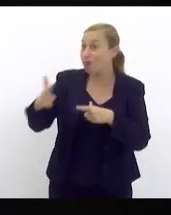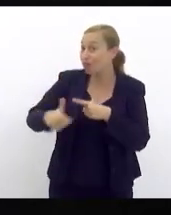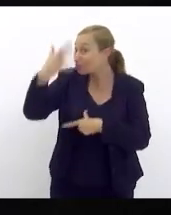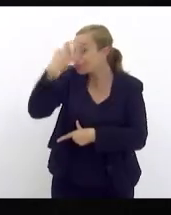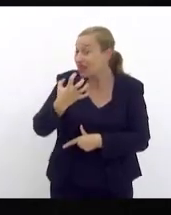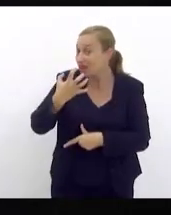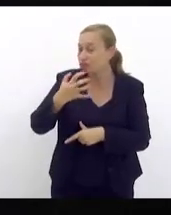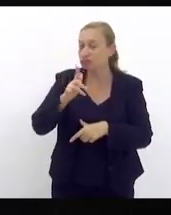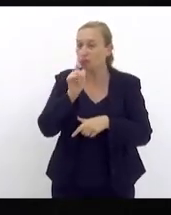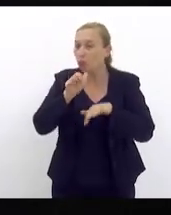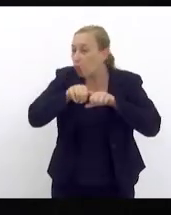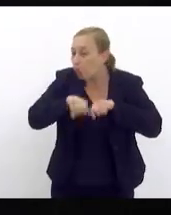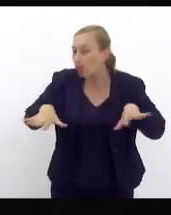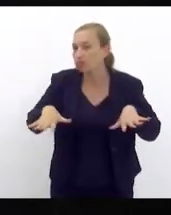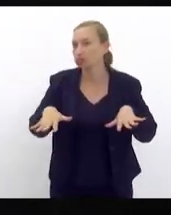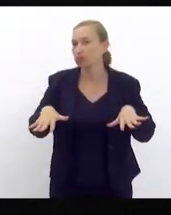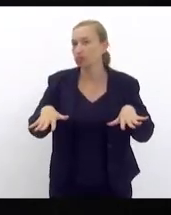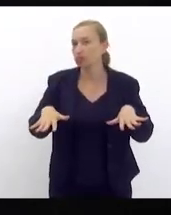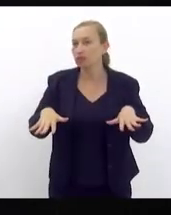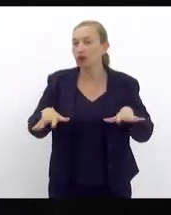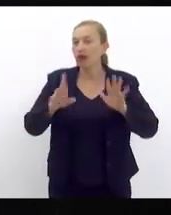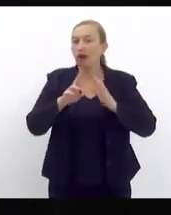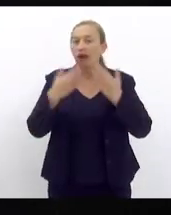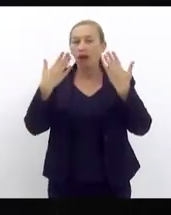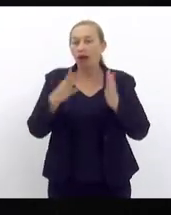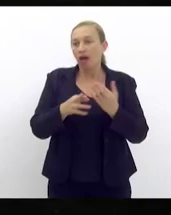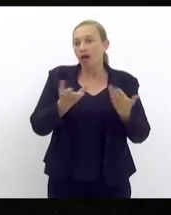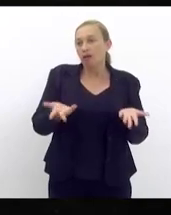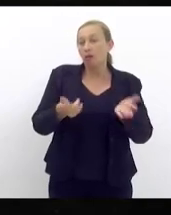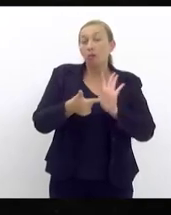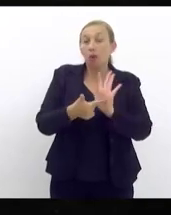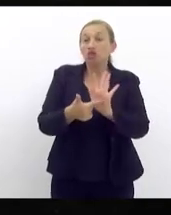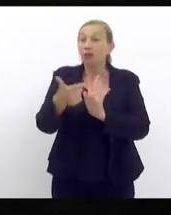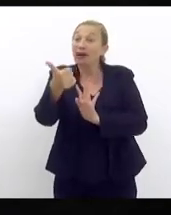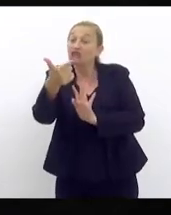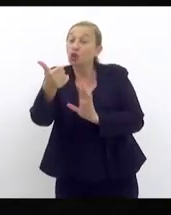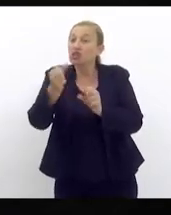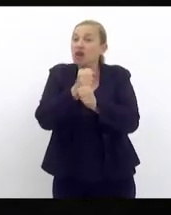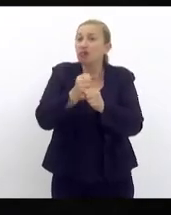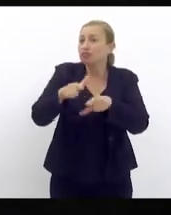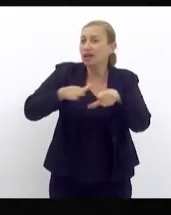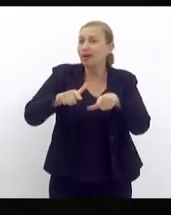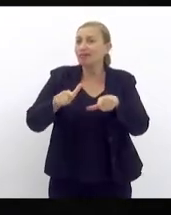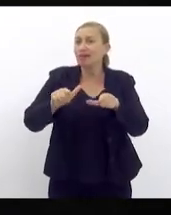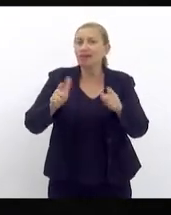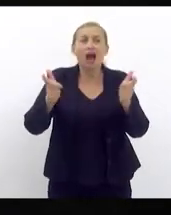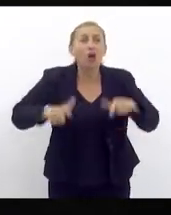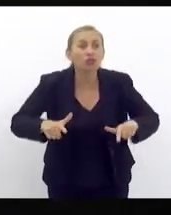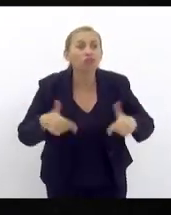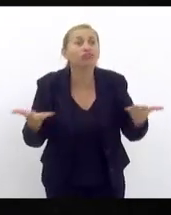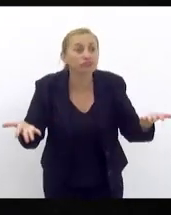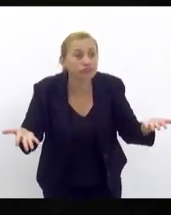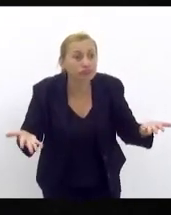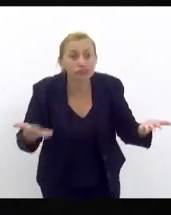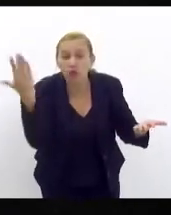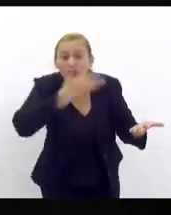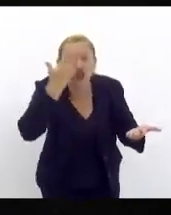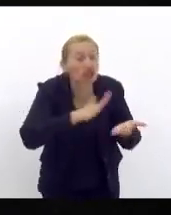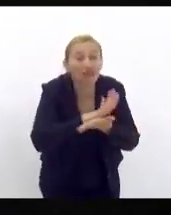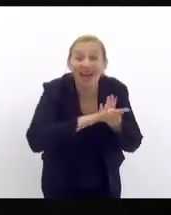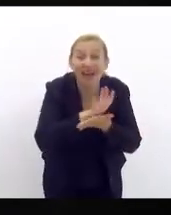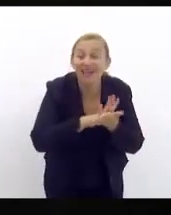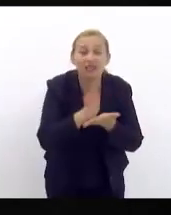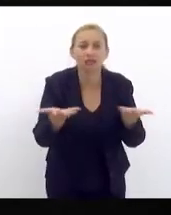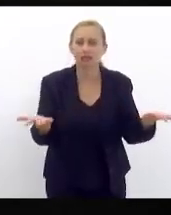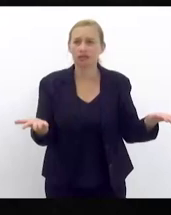abastecimento de água ela apresenta um cronograma para 12 anos mas cadê esse cronograma é um cronograma mínimo está